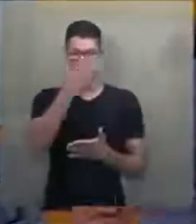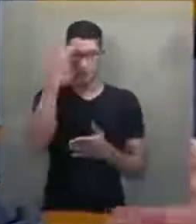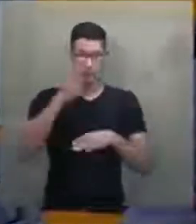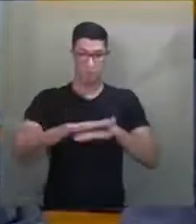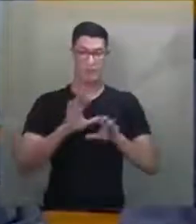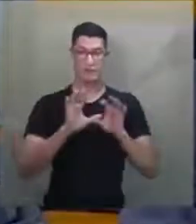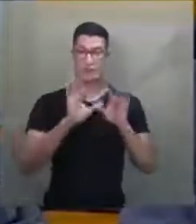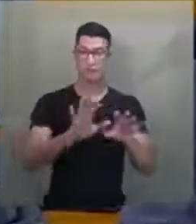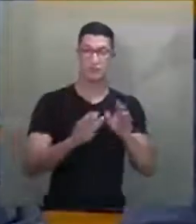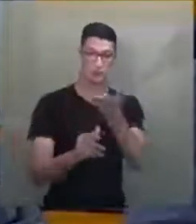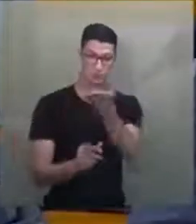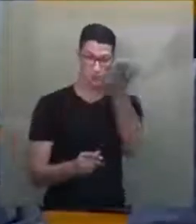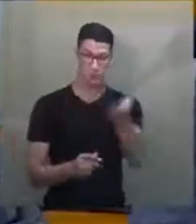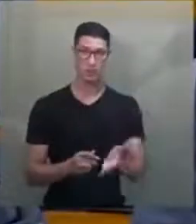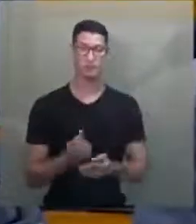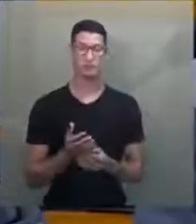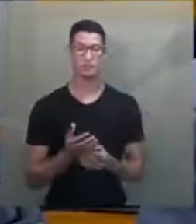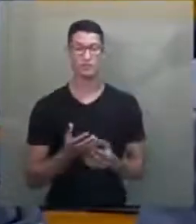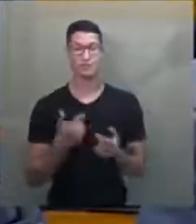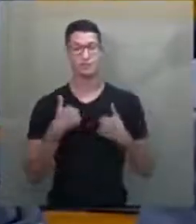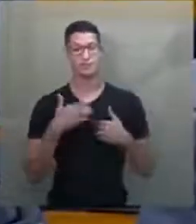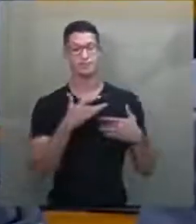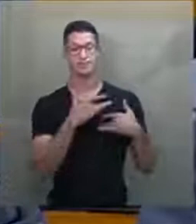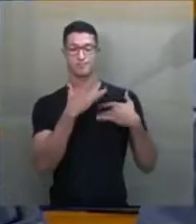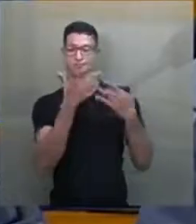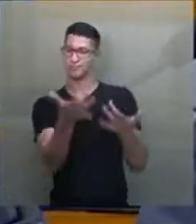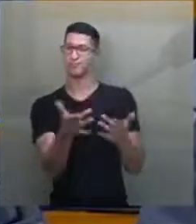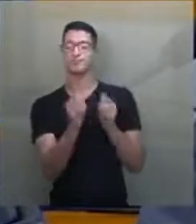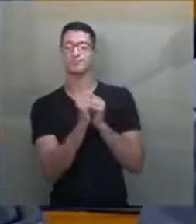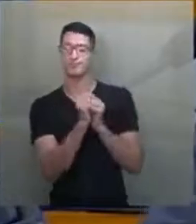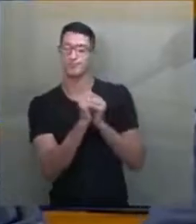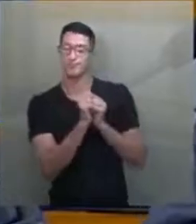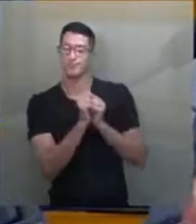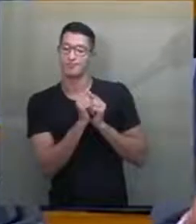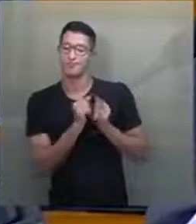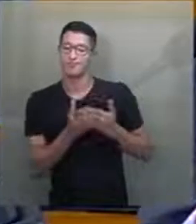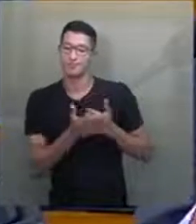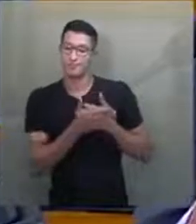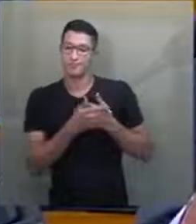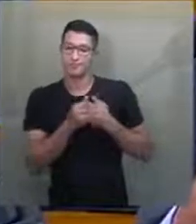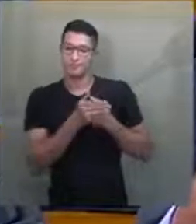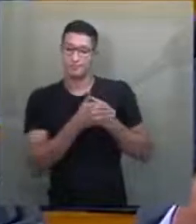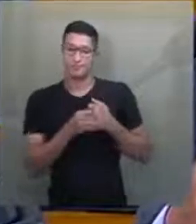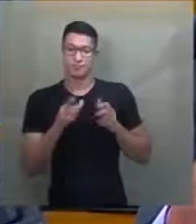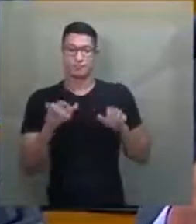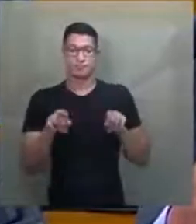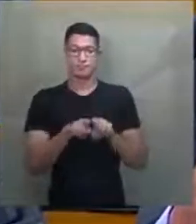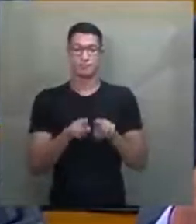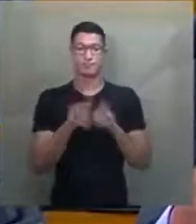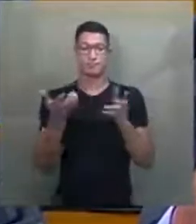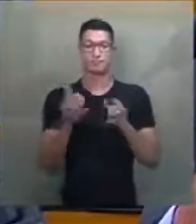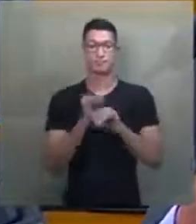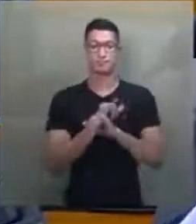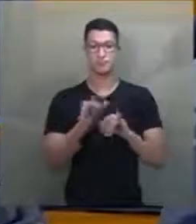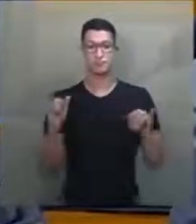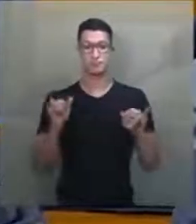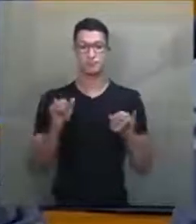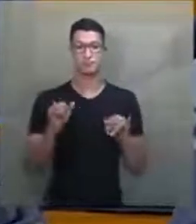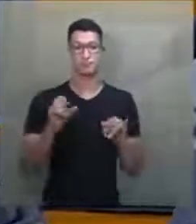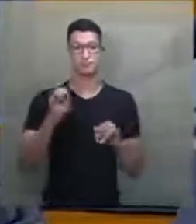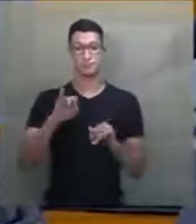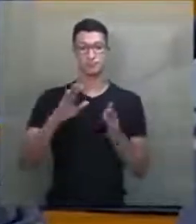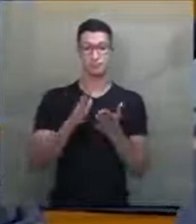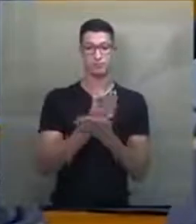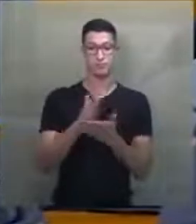isso, eu quero me solidarizar com V. Exª. E quero dizer que, se em algum